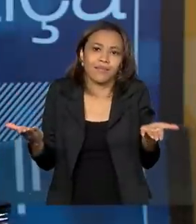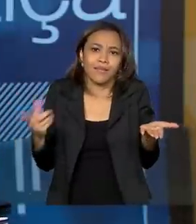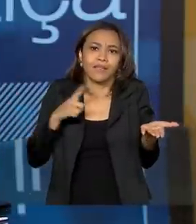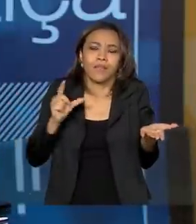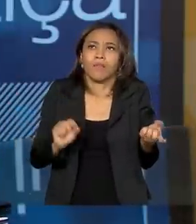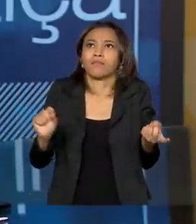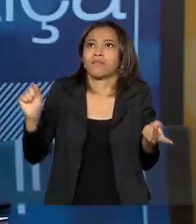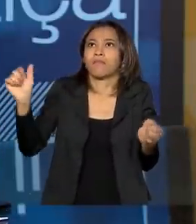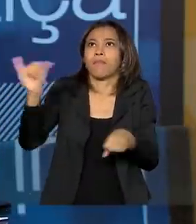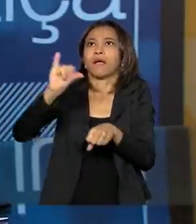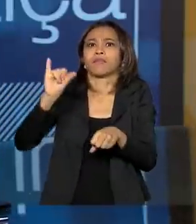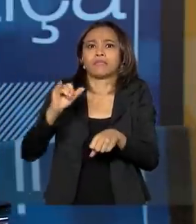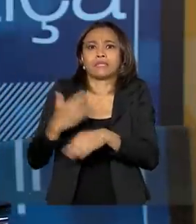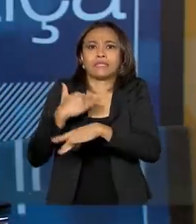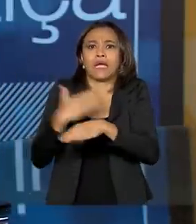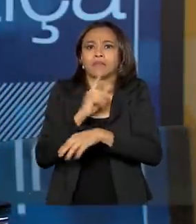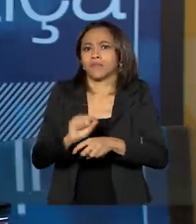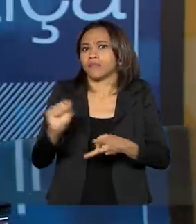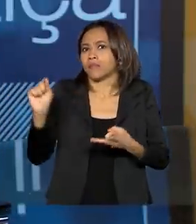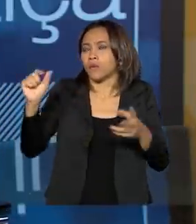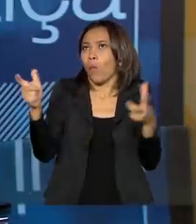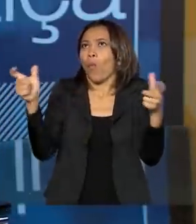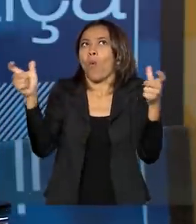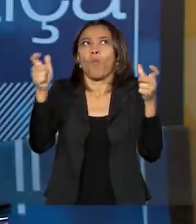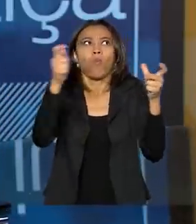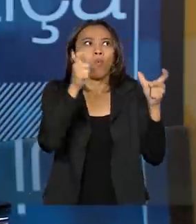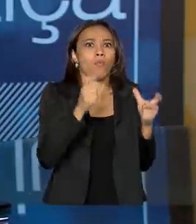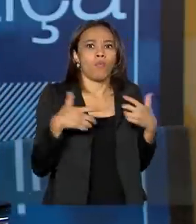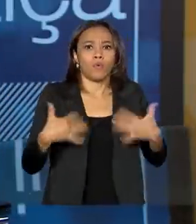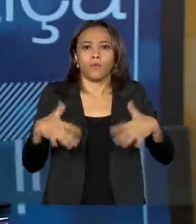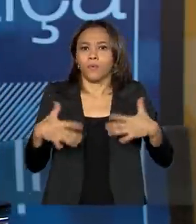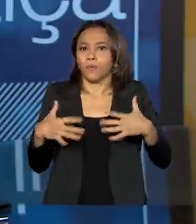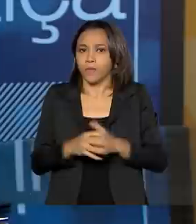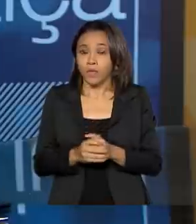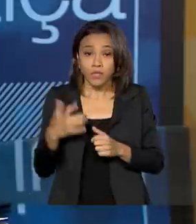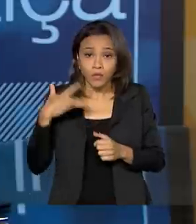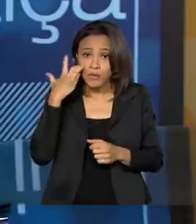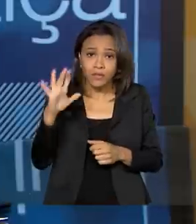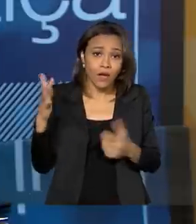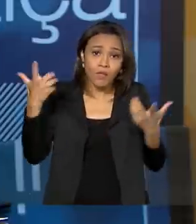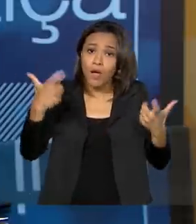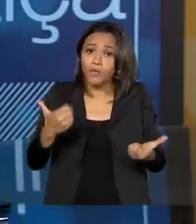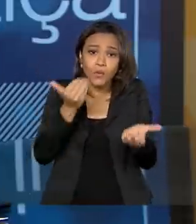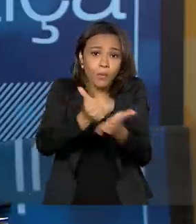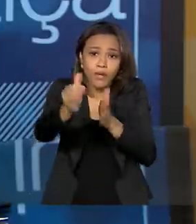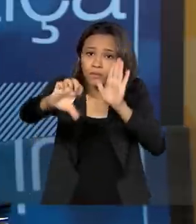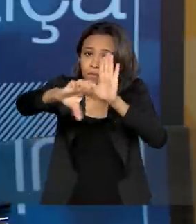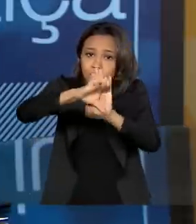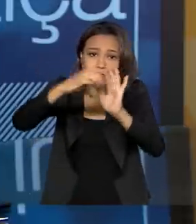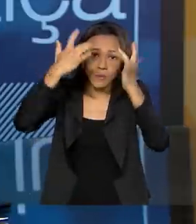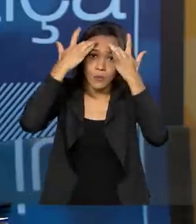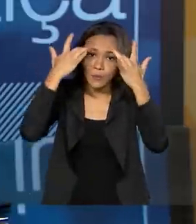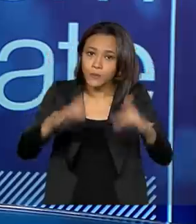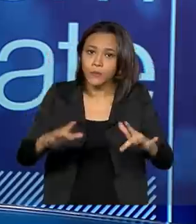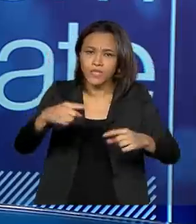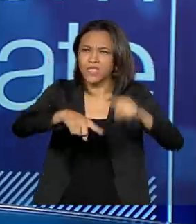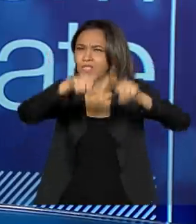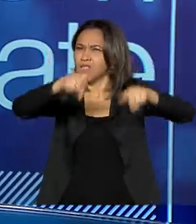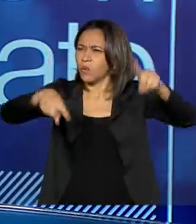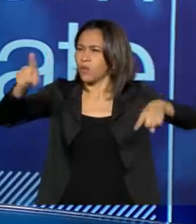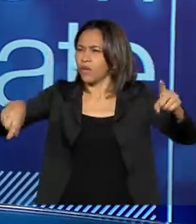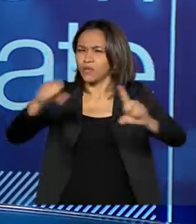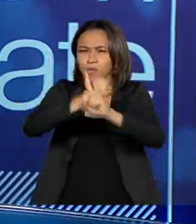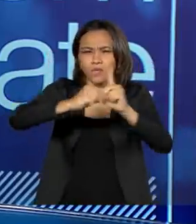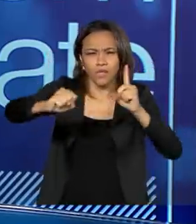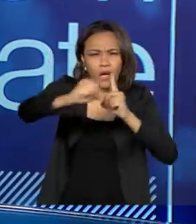metrópoles que você tem ali problemas históricos, inclusive de desigualdade social,